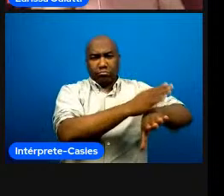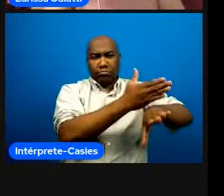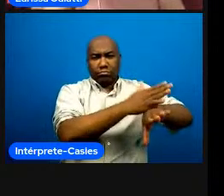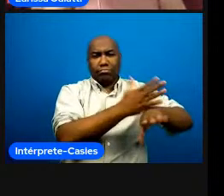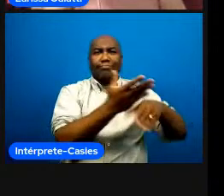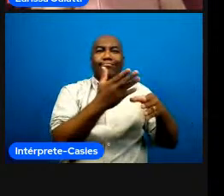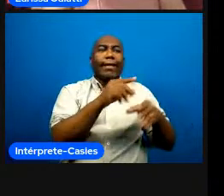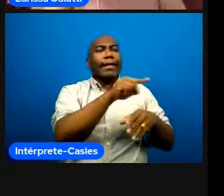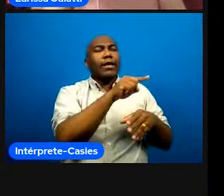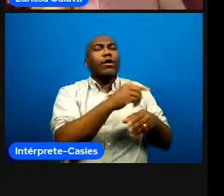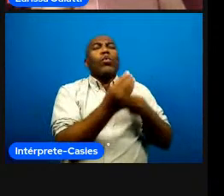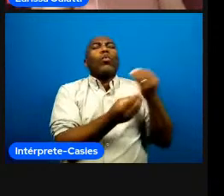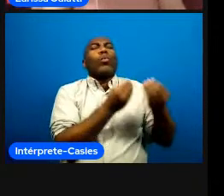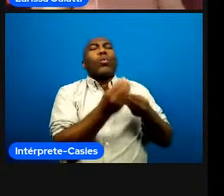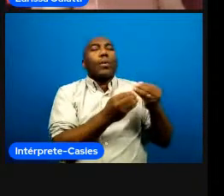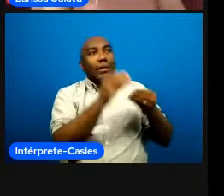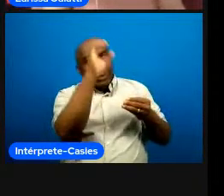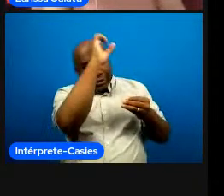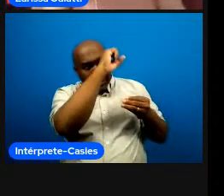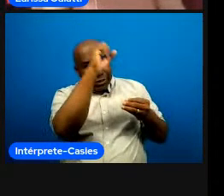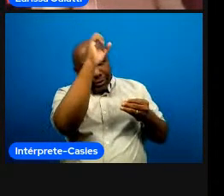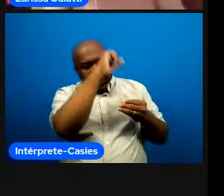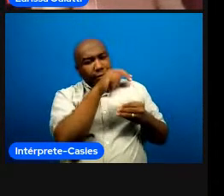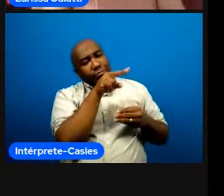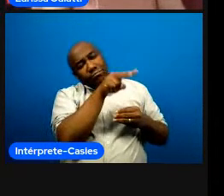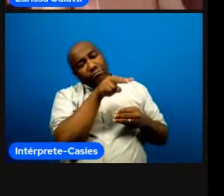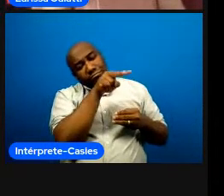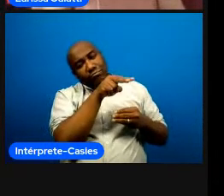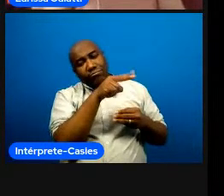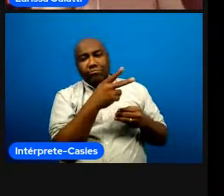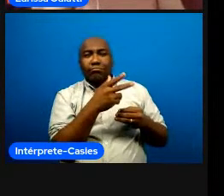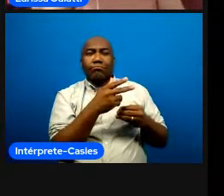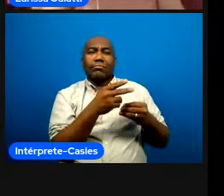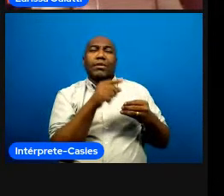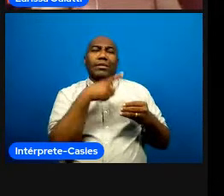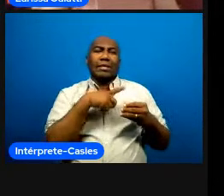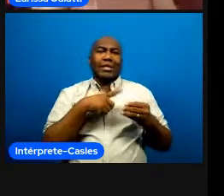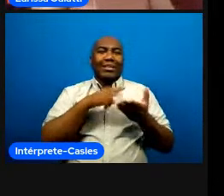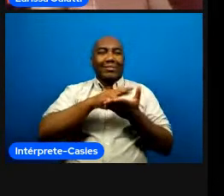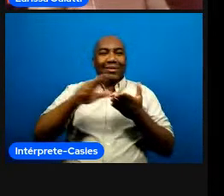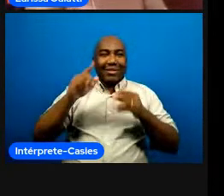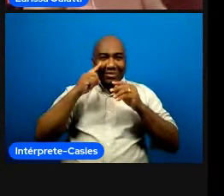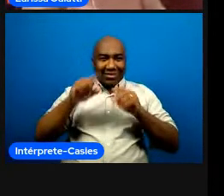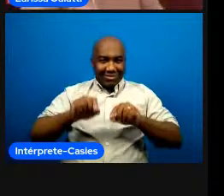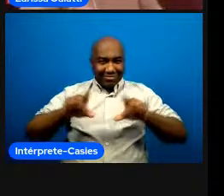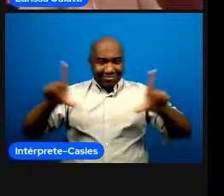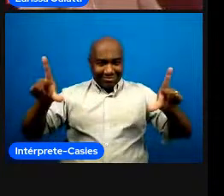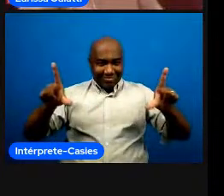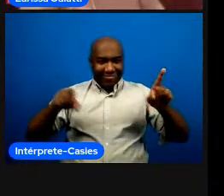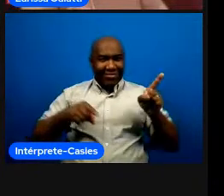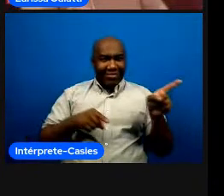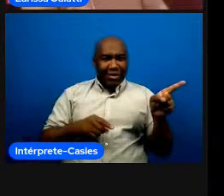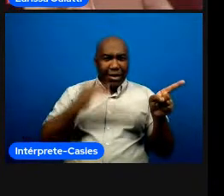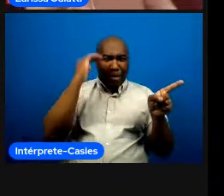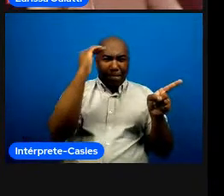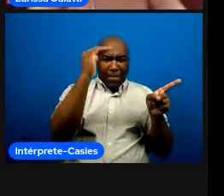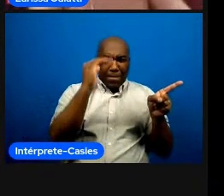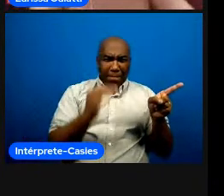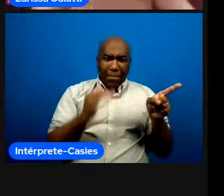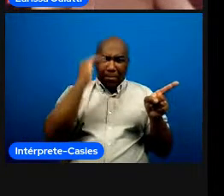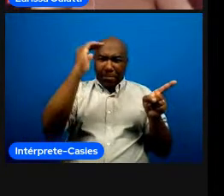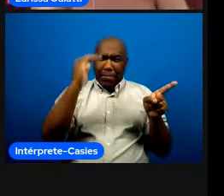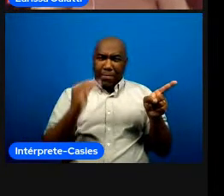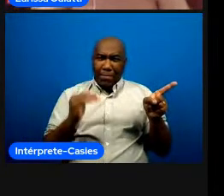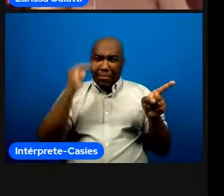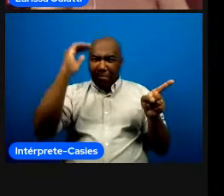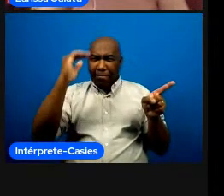aprendem essas questões né a gente tem uma série de artigos nessa linha e aqui tá a linha do tempo de aprendizagem de oito treinadores de um clube